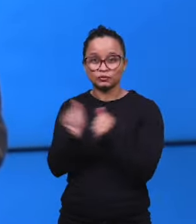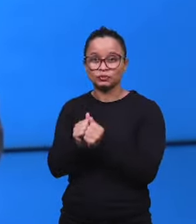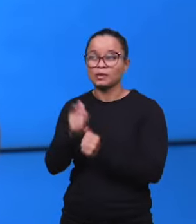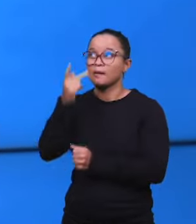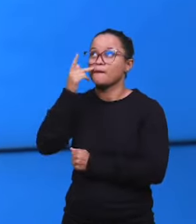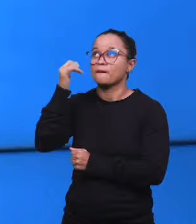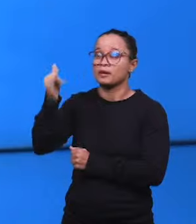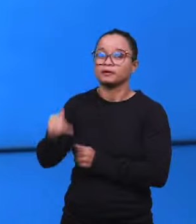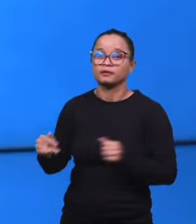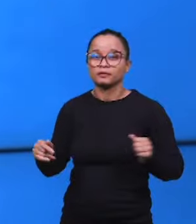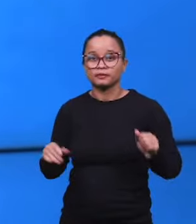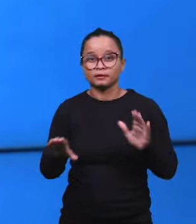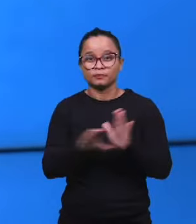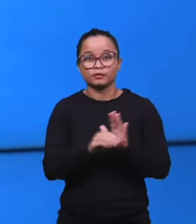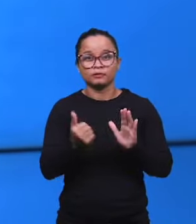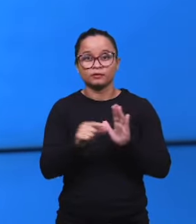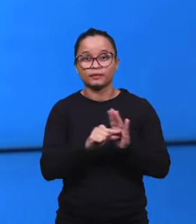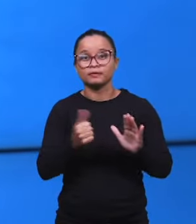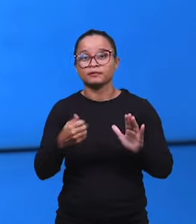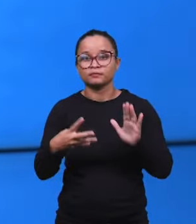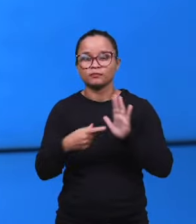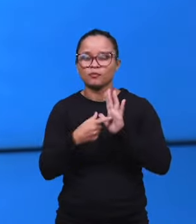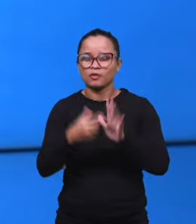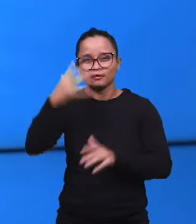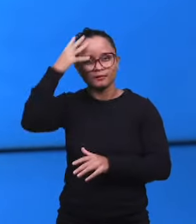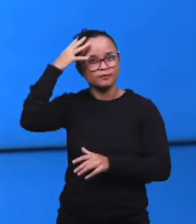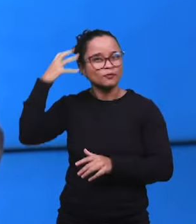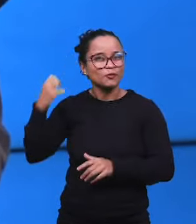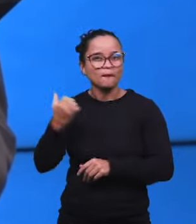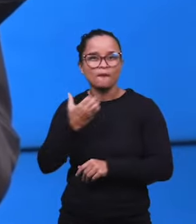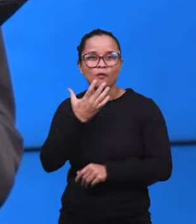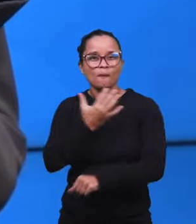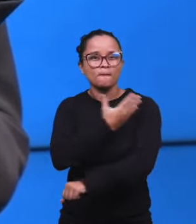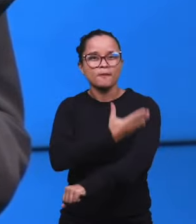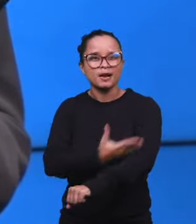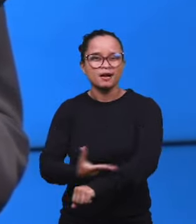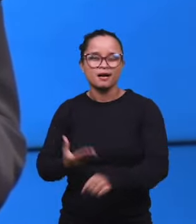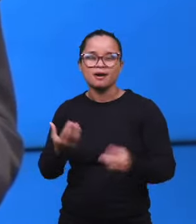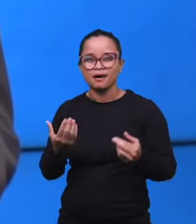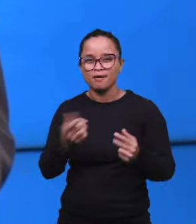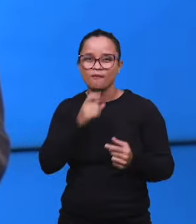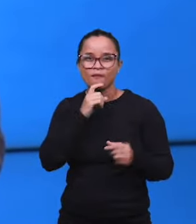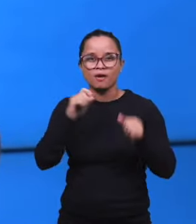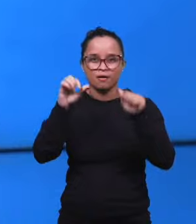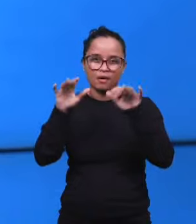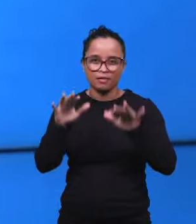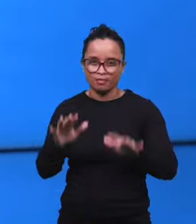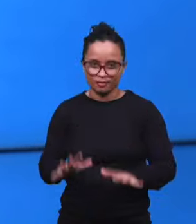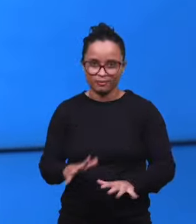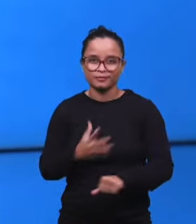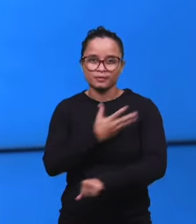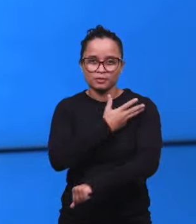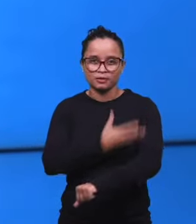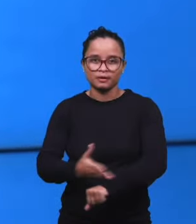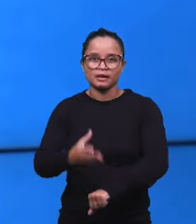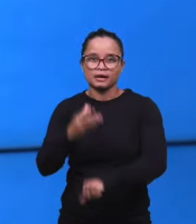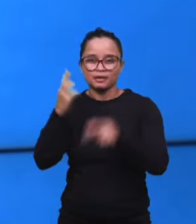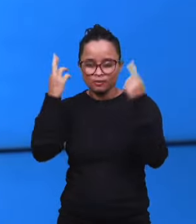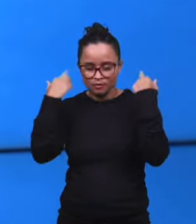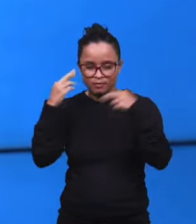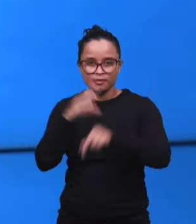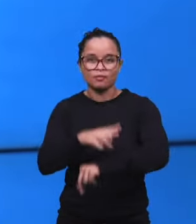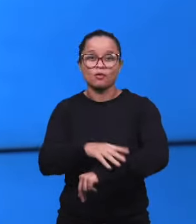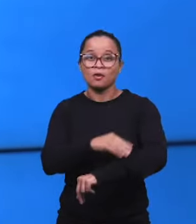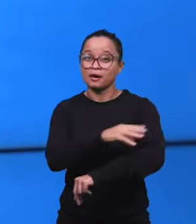do Pai. Então, o capítulo 1, verso 14, descreve ali os seus cabelos brancos, como a neve, né? Brancos como a lã e